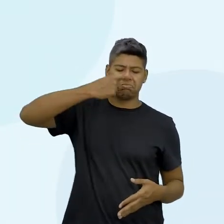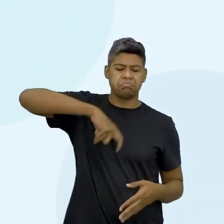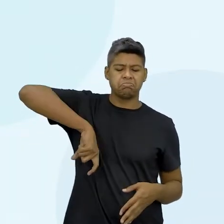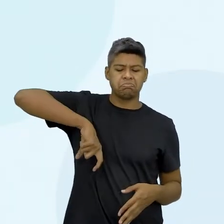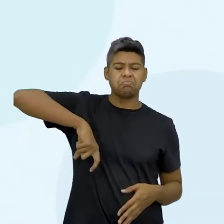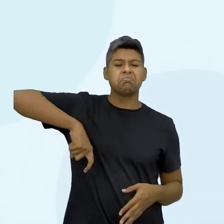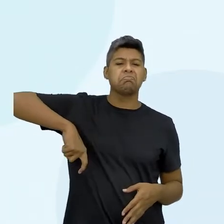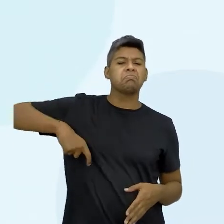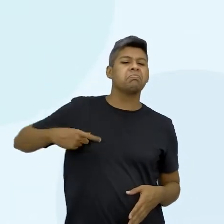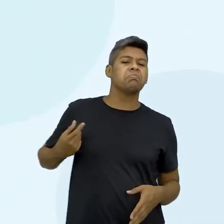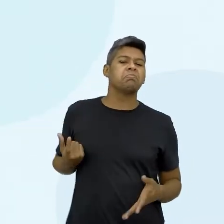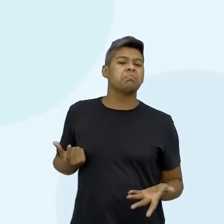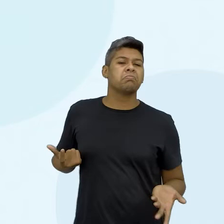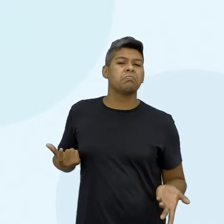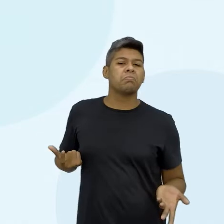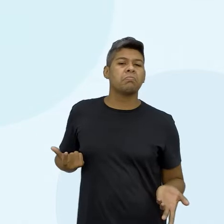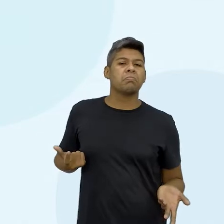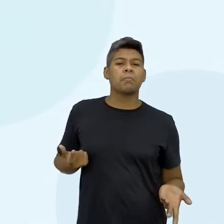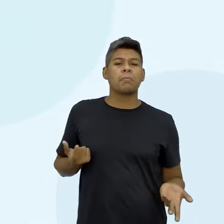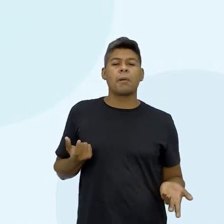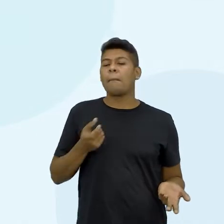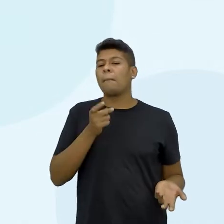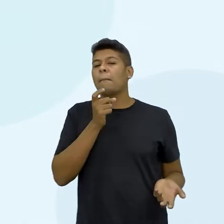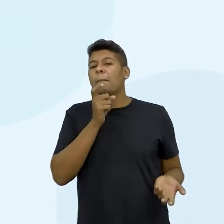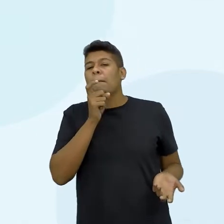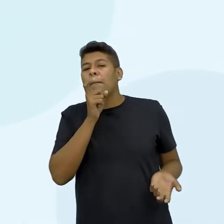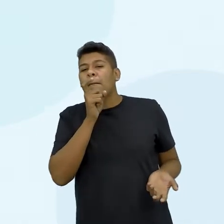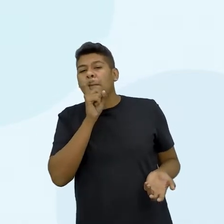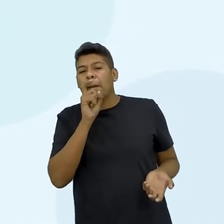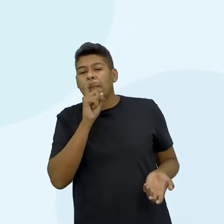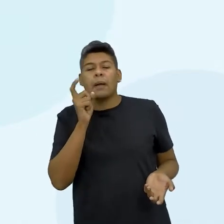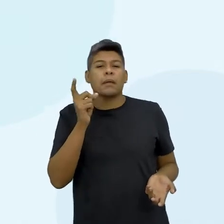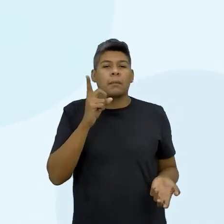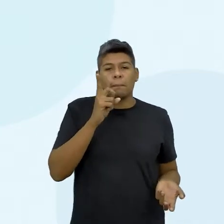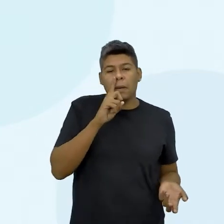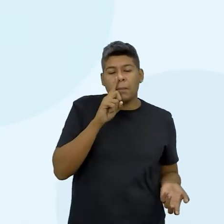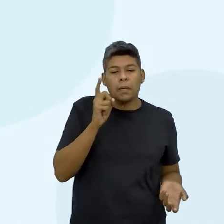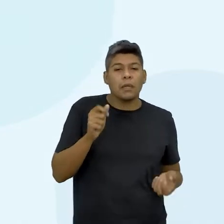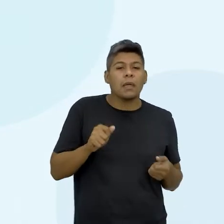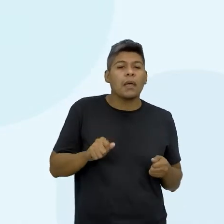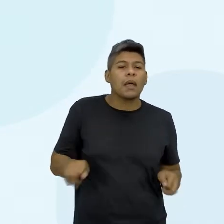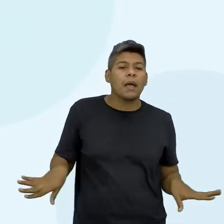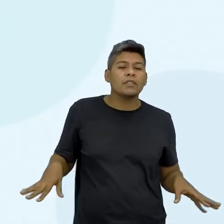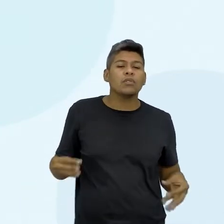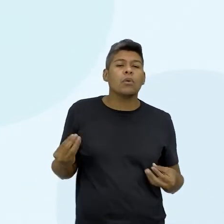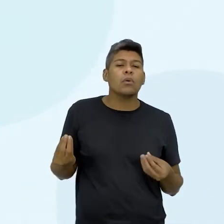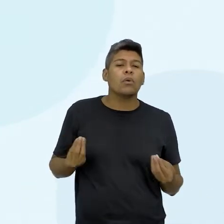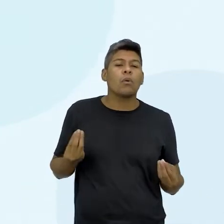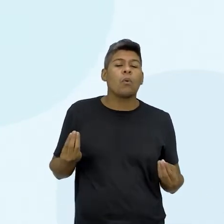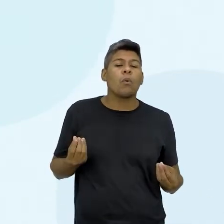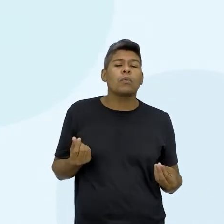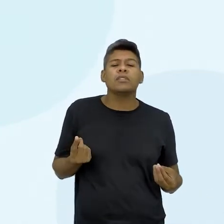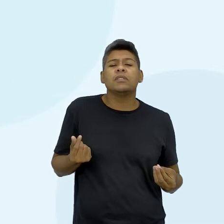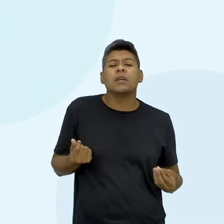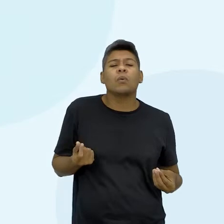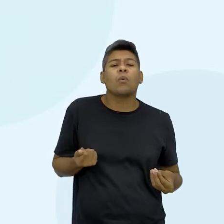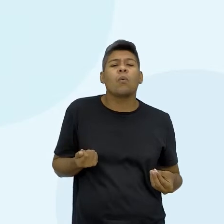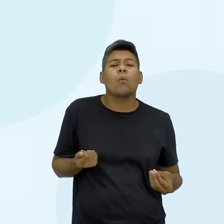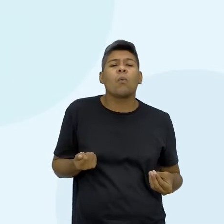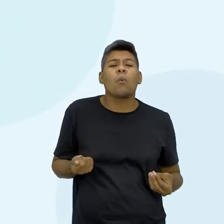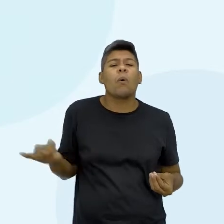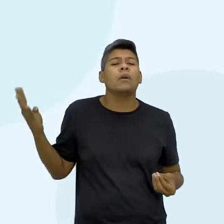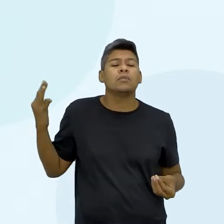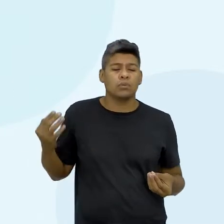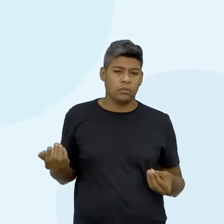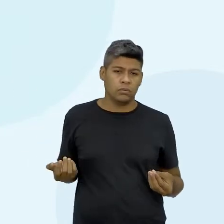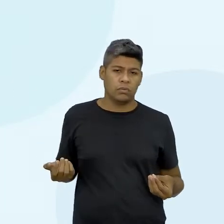custei aí para o meu responsável? Quanto eles gastaram comigo do zero aos